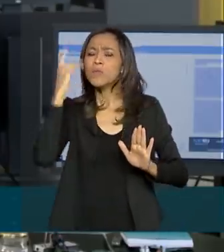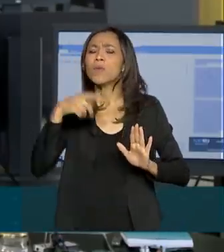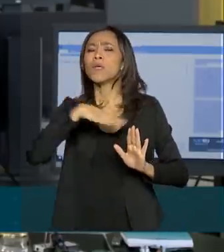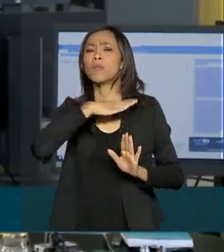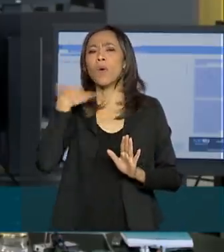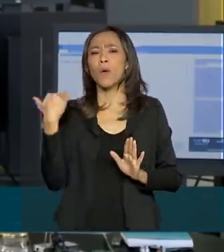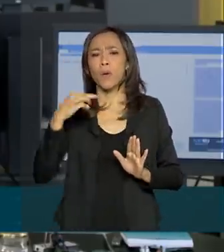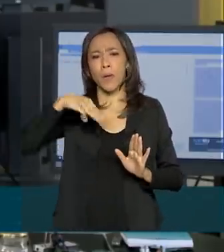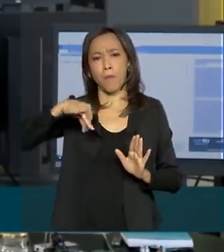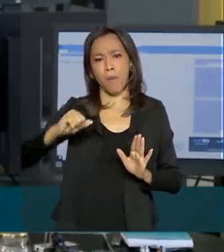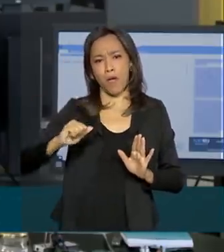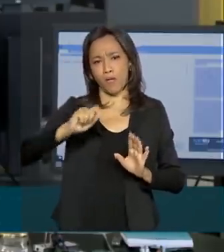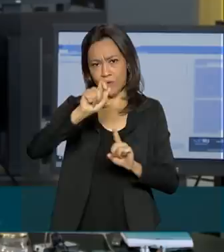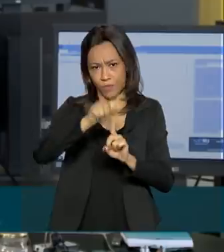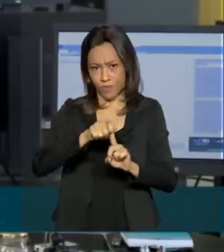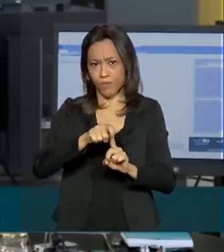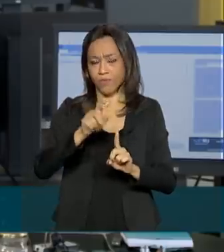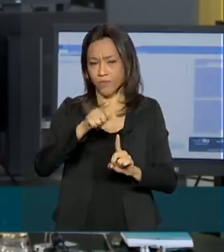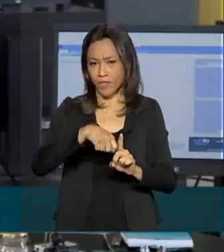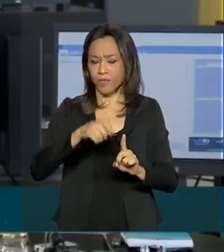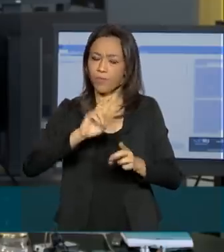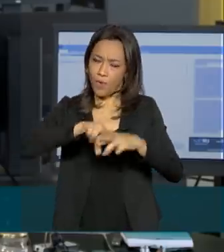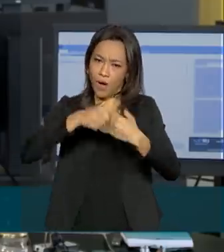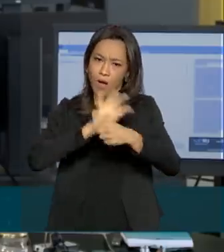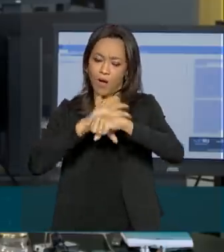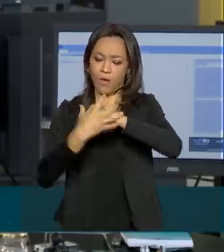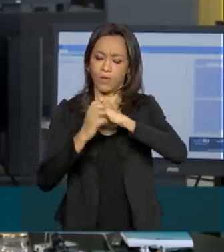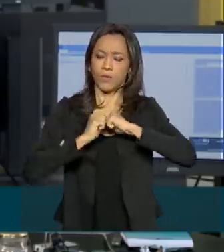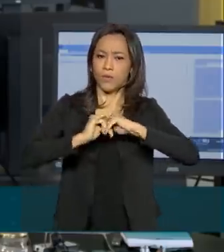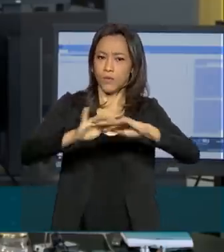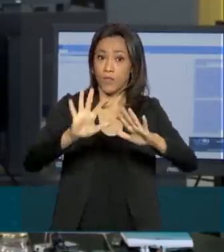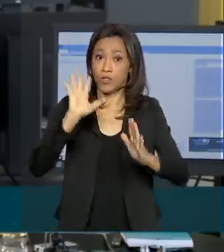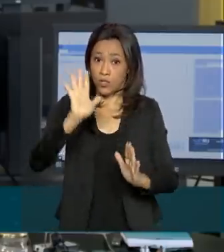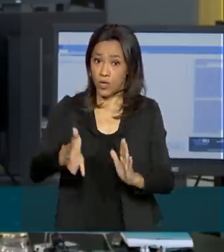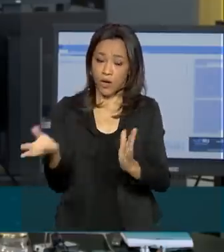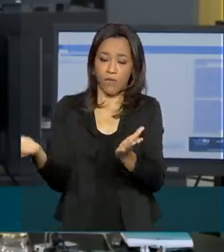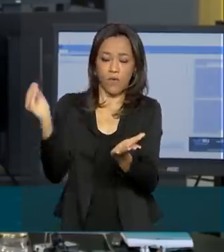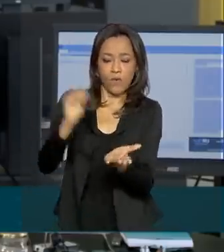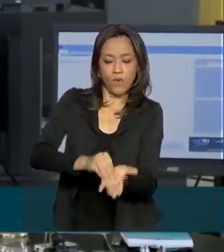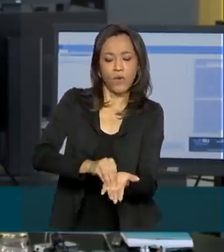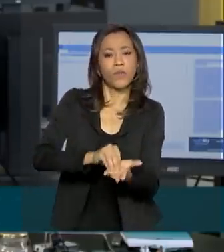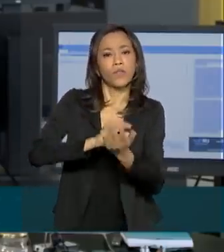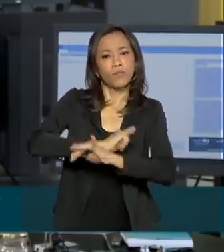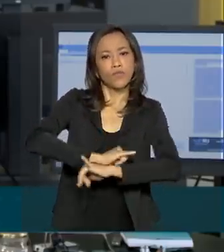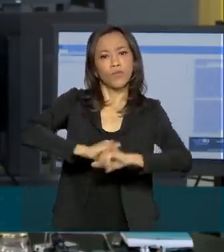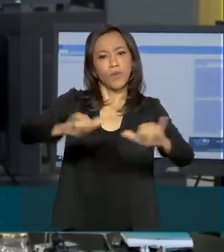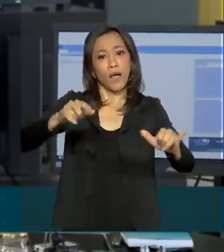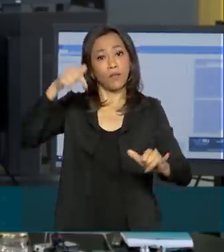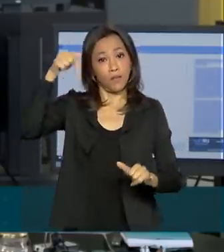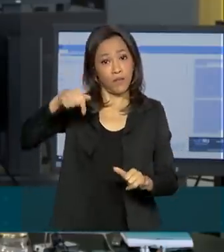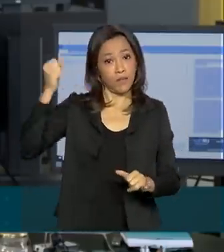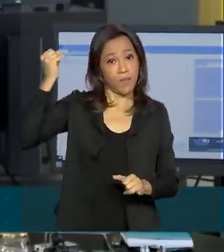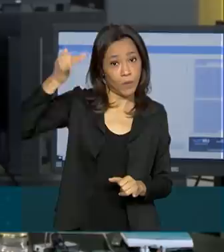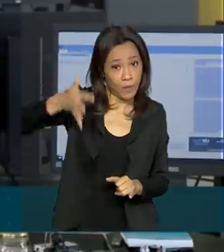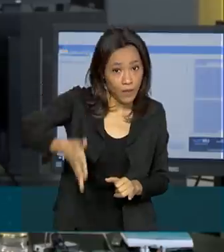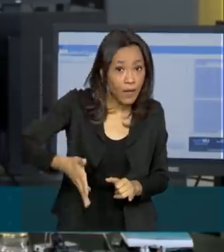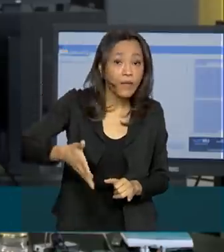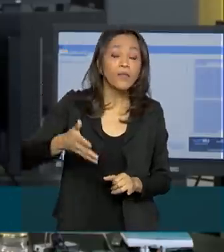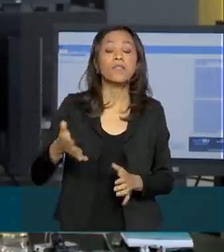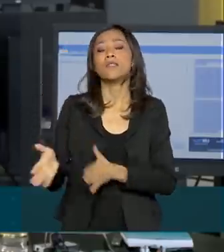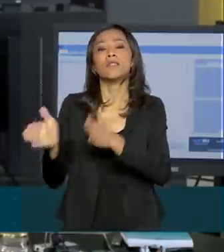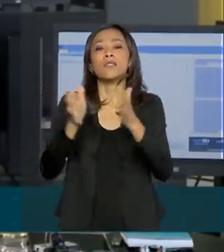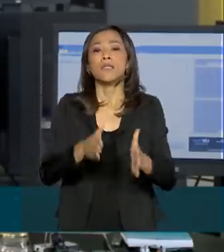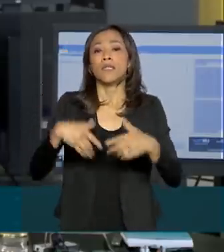Covid-19. O texto foi publicado no Diário Oficial da União nesta madrugada. Além de trabalhadores da